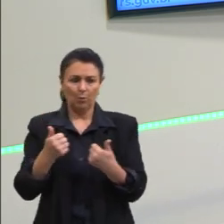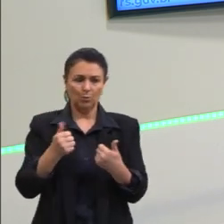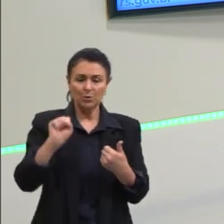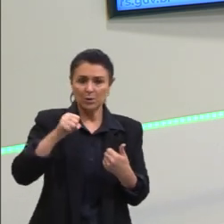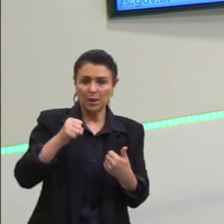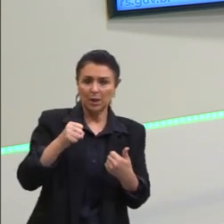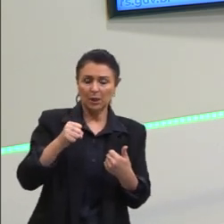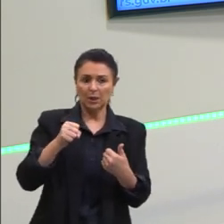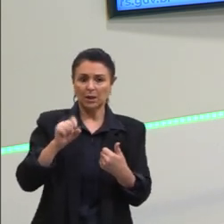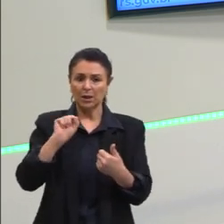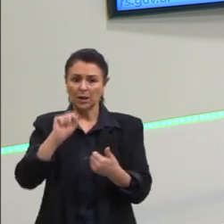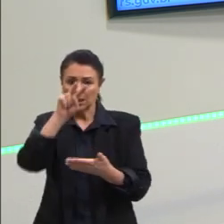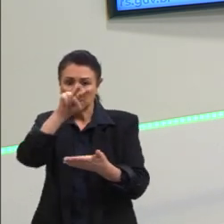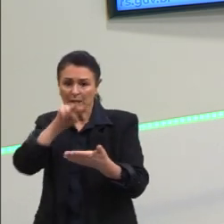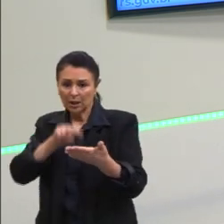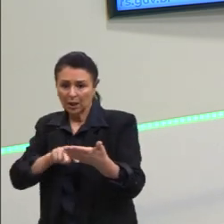está